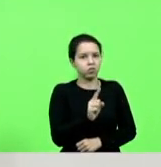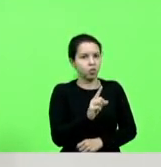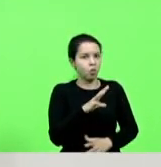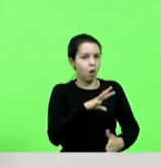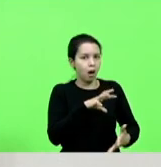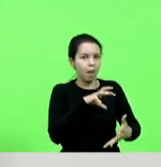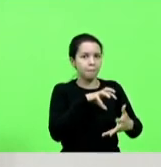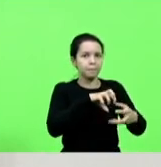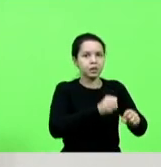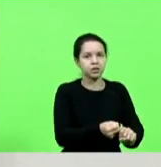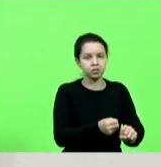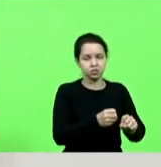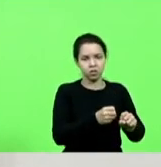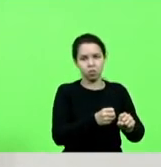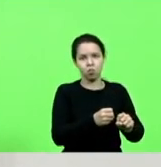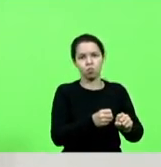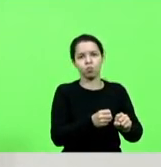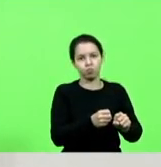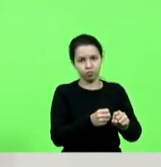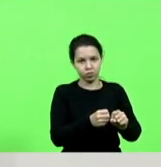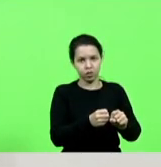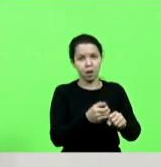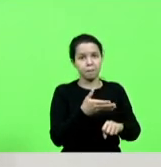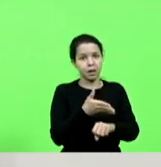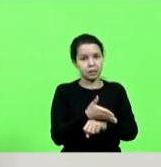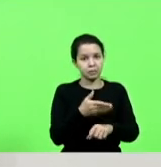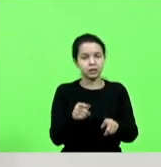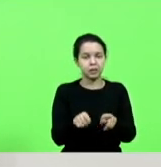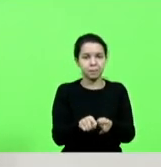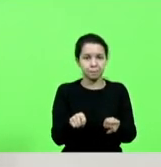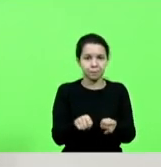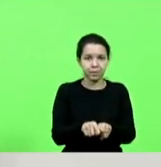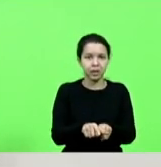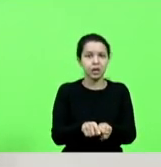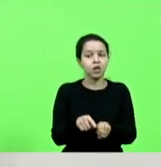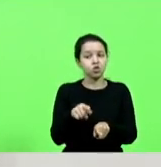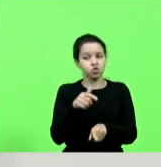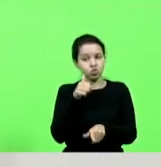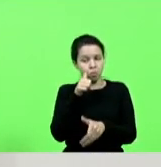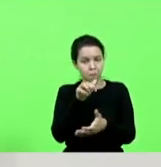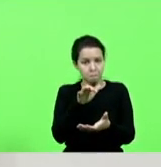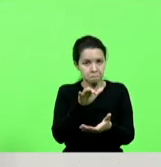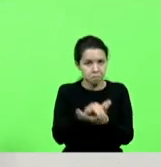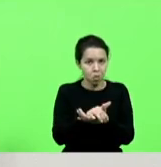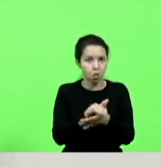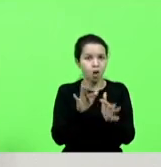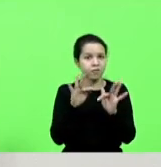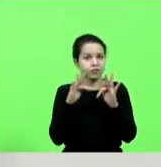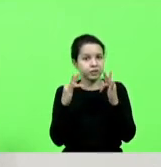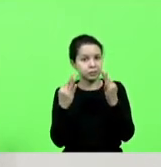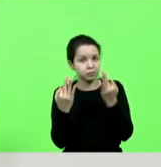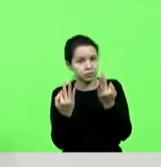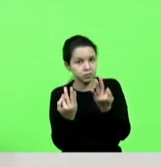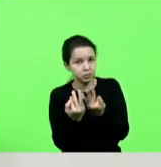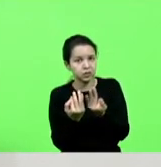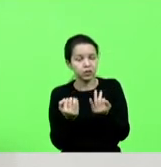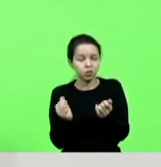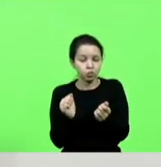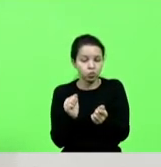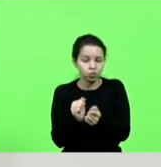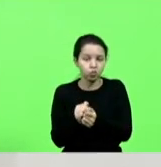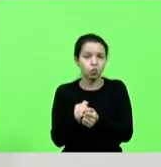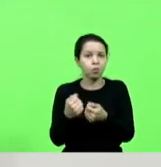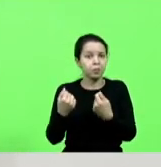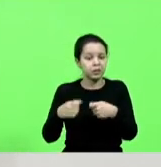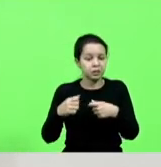apreensão que tem a participação da sua esposa da sua família que tem que ser passado de geração em geração